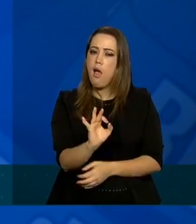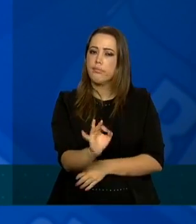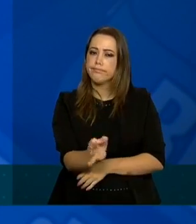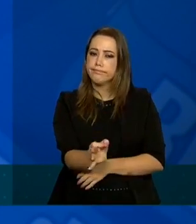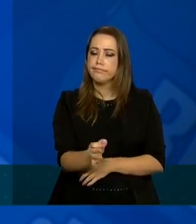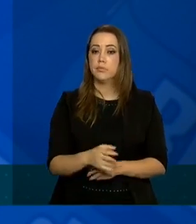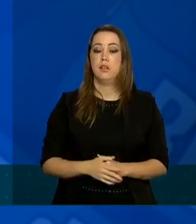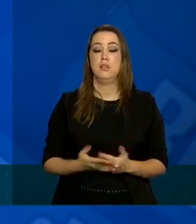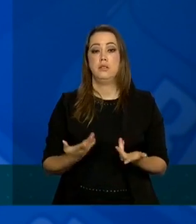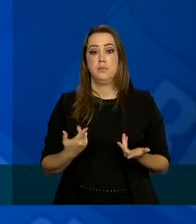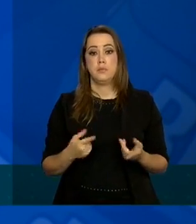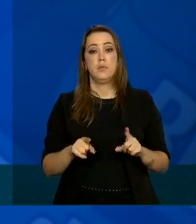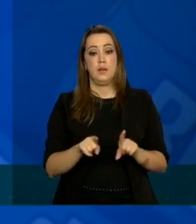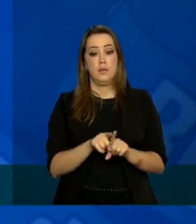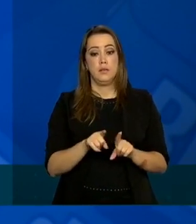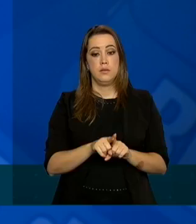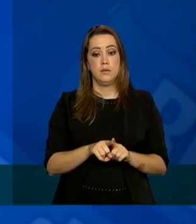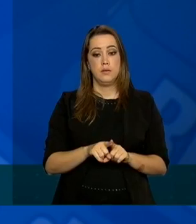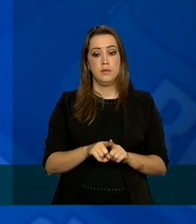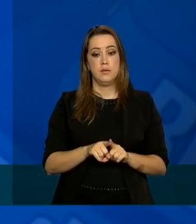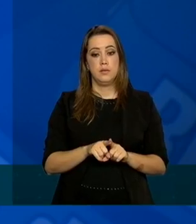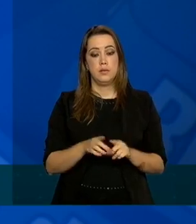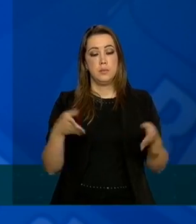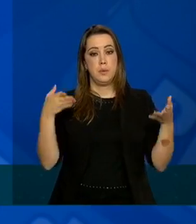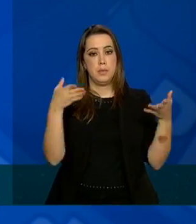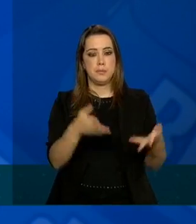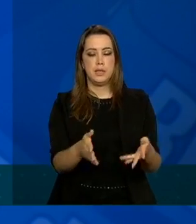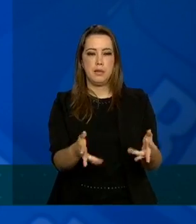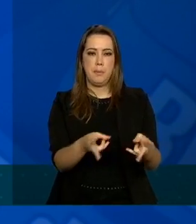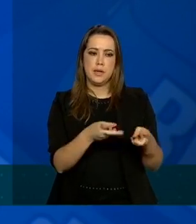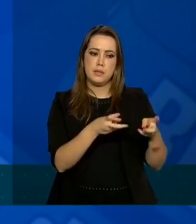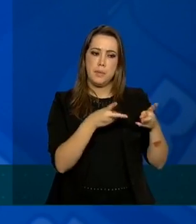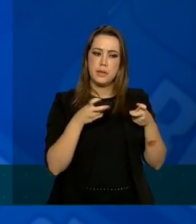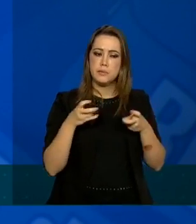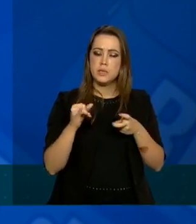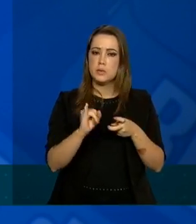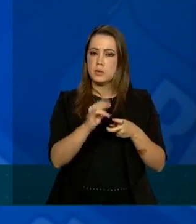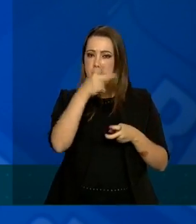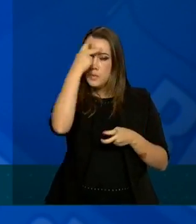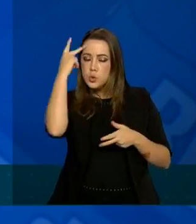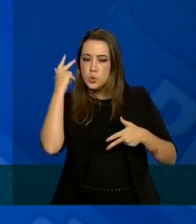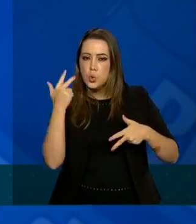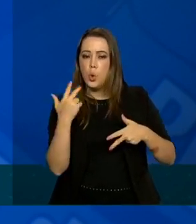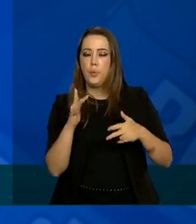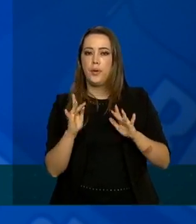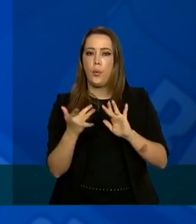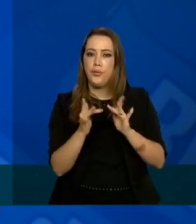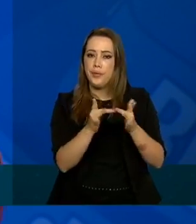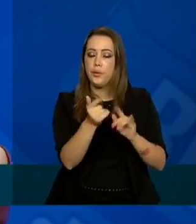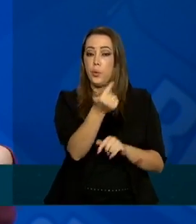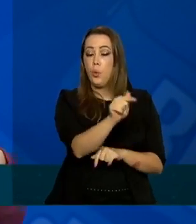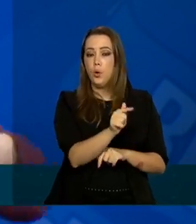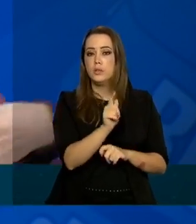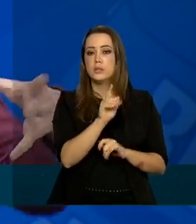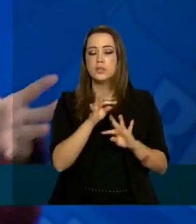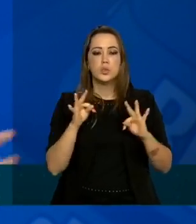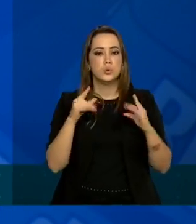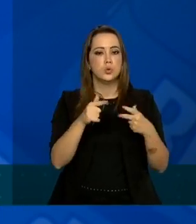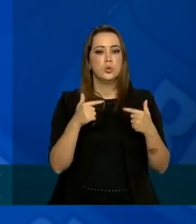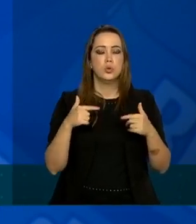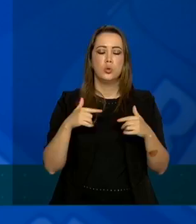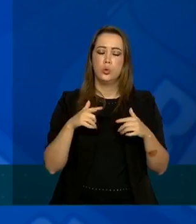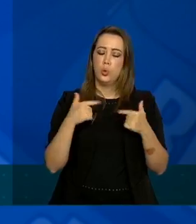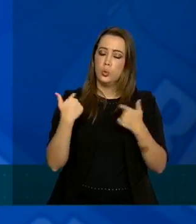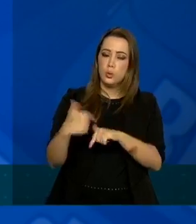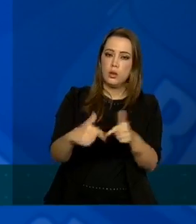seguimento inclusive participar da identificação dos contatos fazer a notificação então é fazer todo o